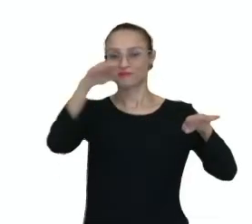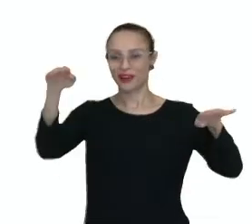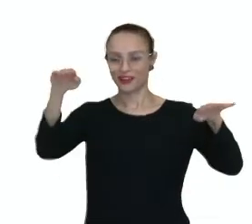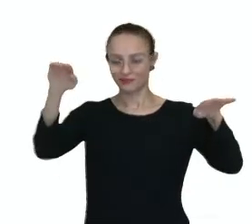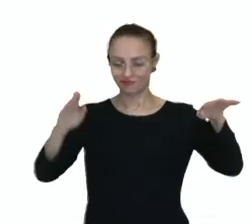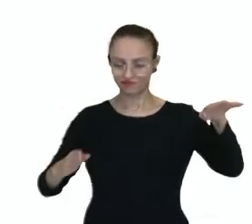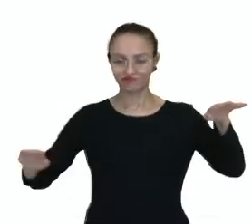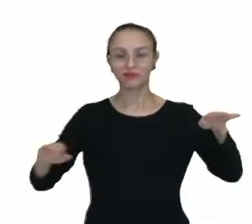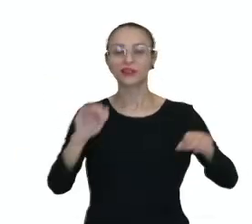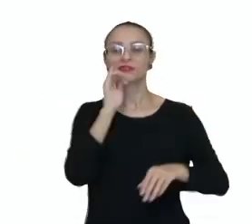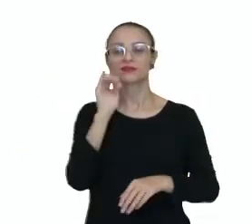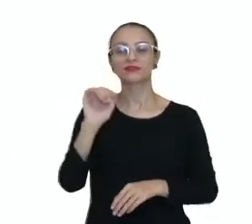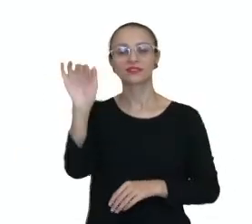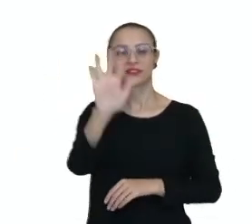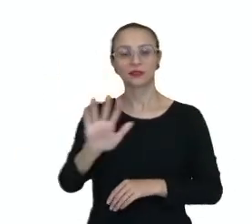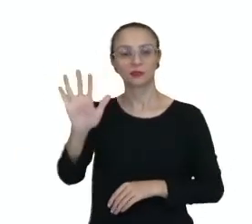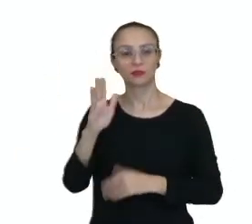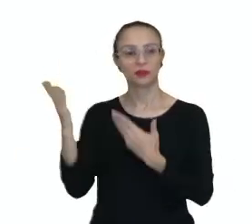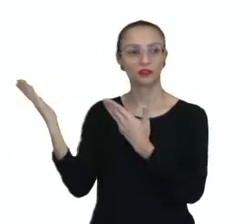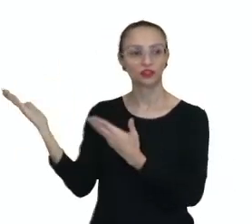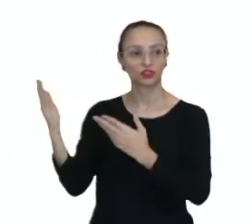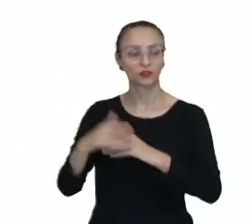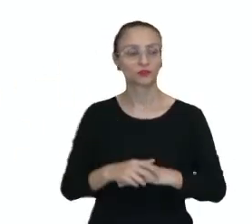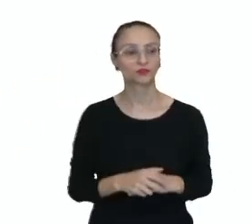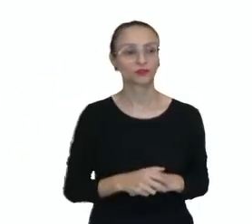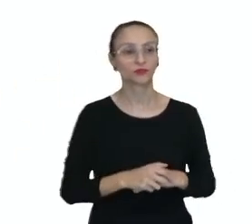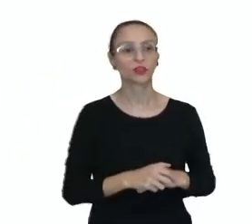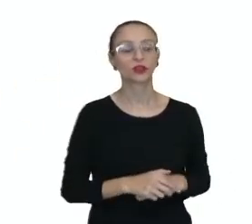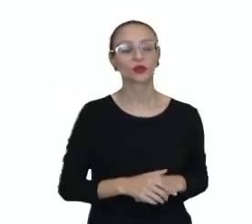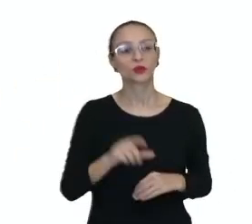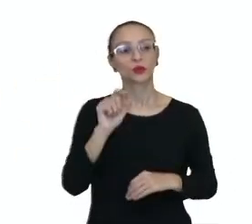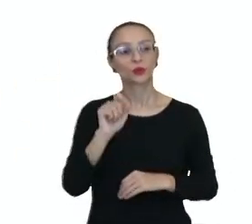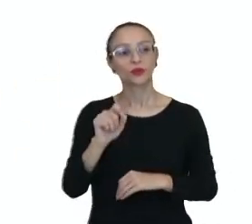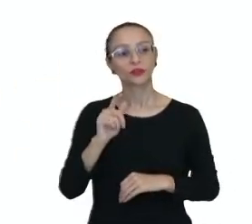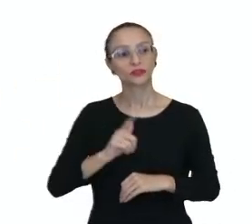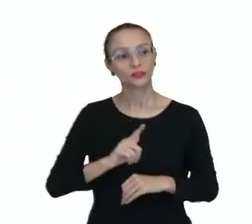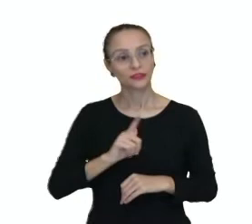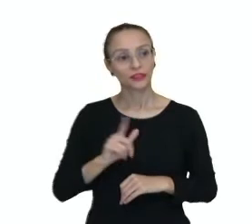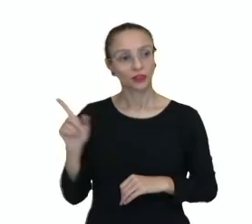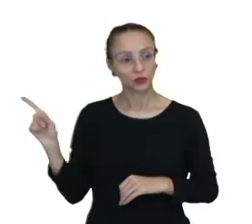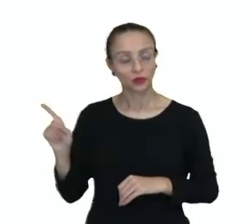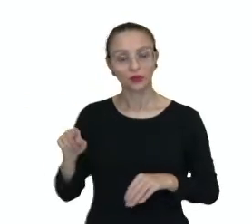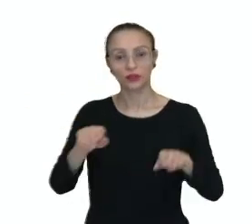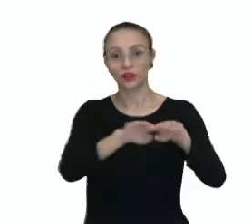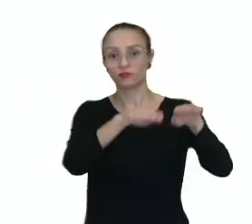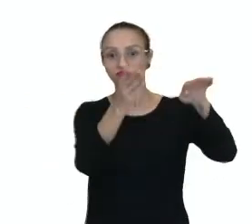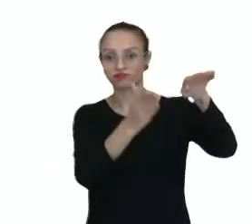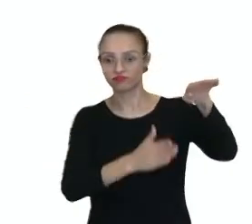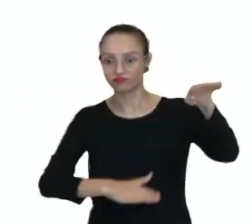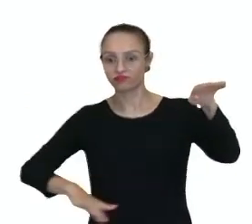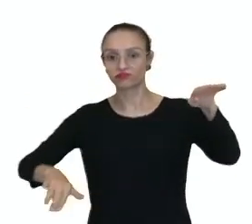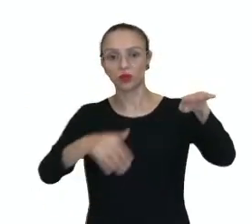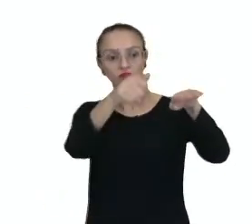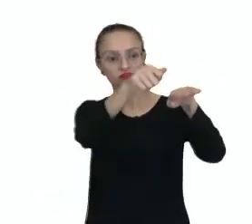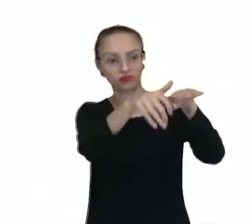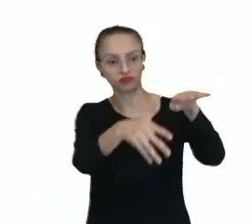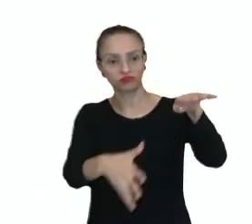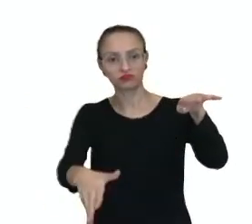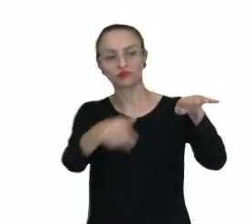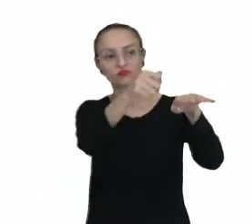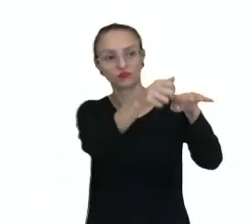conforme nós temos também aqui nas imagens. Trazem para nós essas ideias ali de rios encaixoeirados,